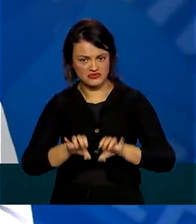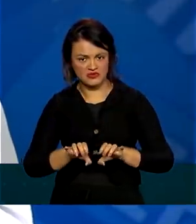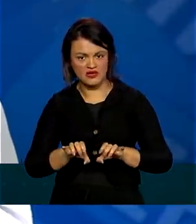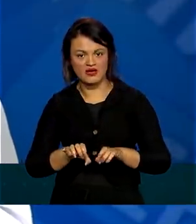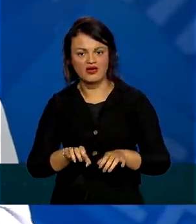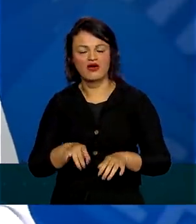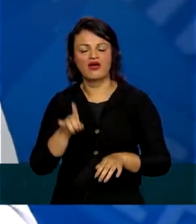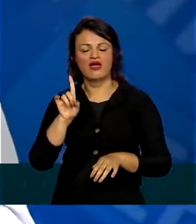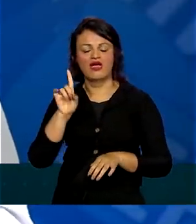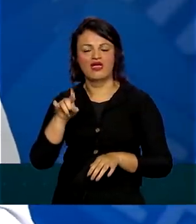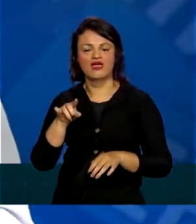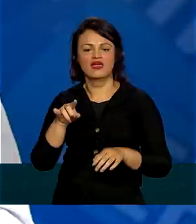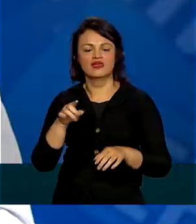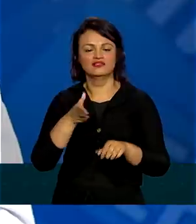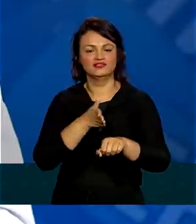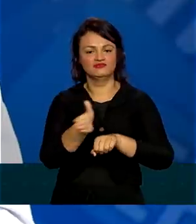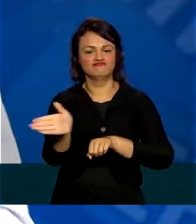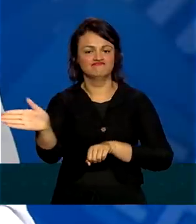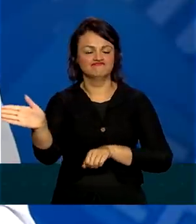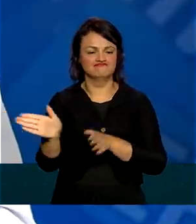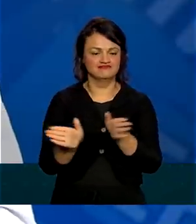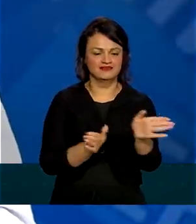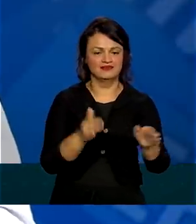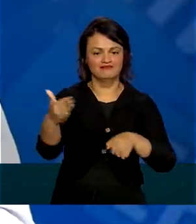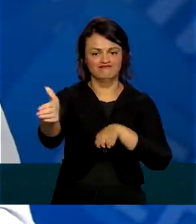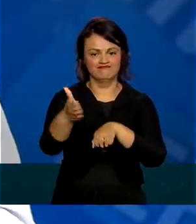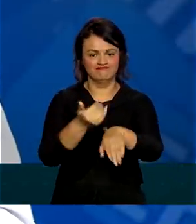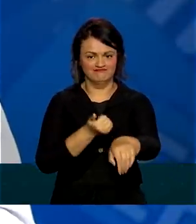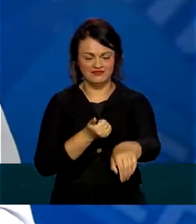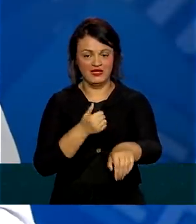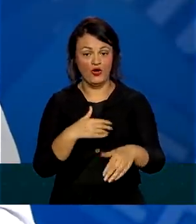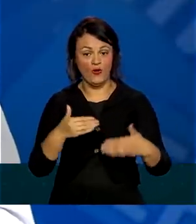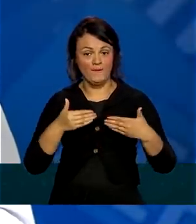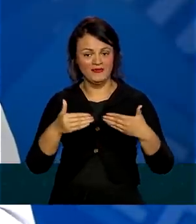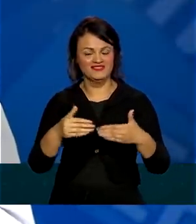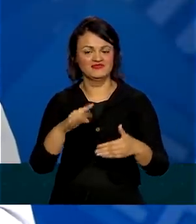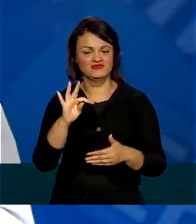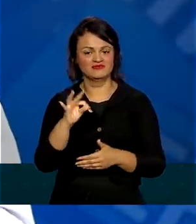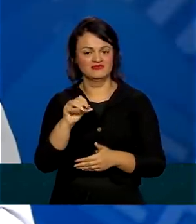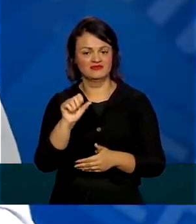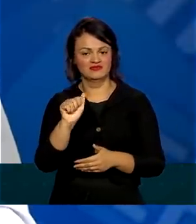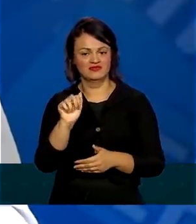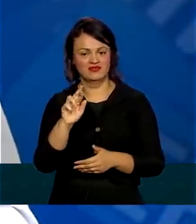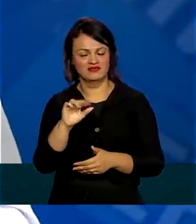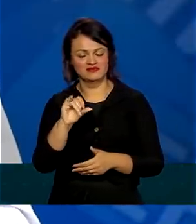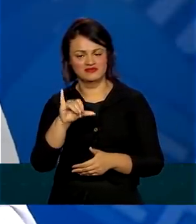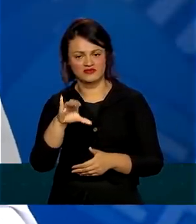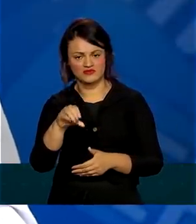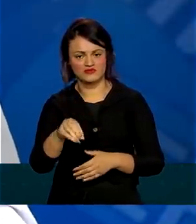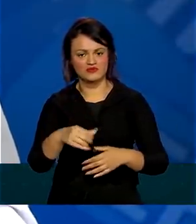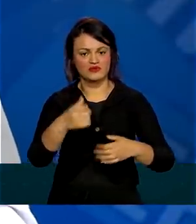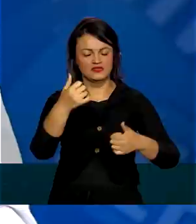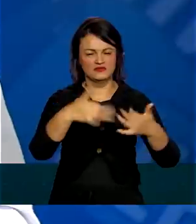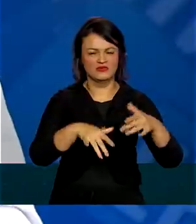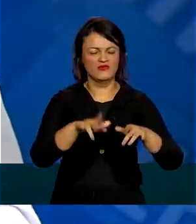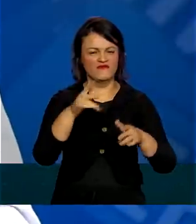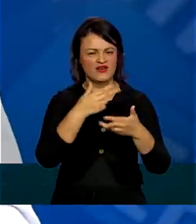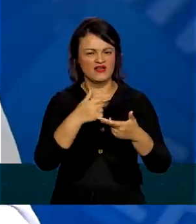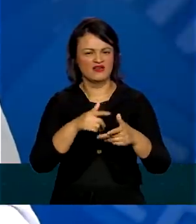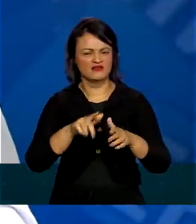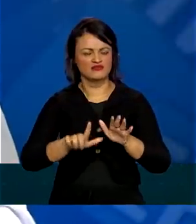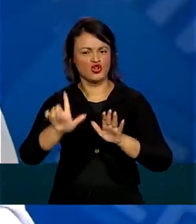ela é de mão dupla, do mesmo modo que o ministro Tarciso está se organizando para repor logística